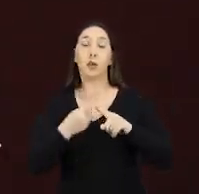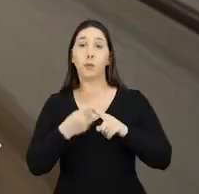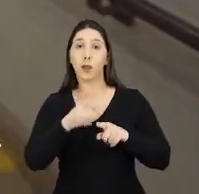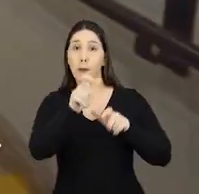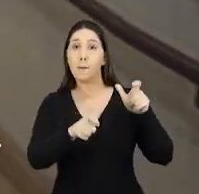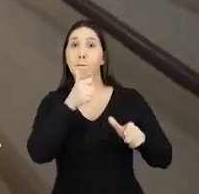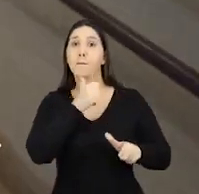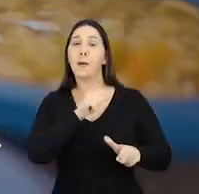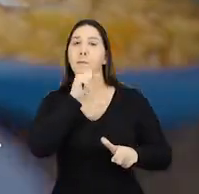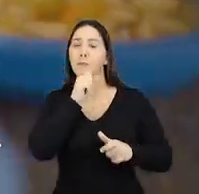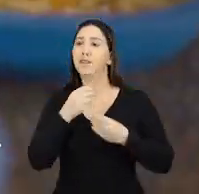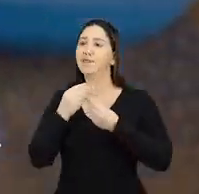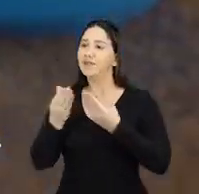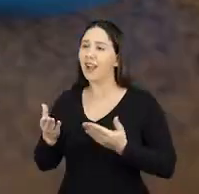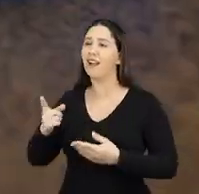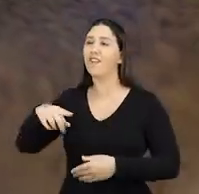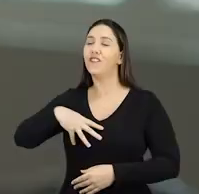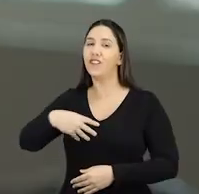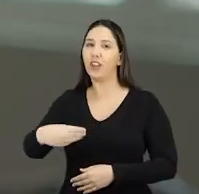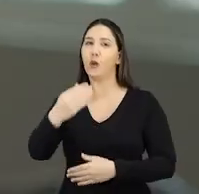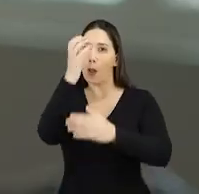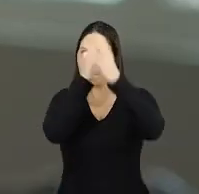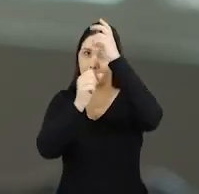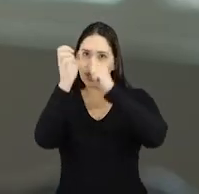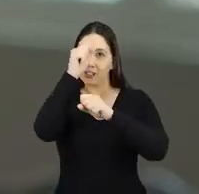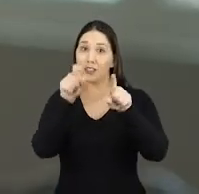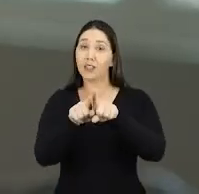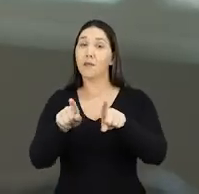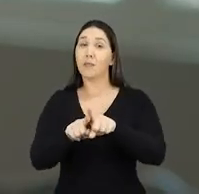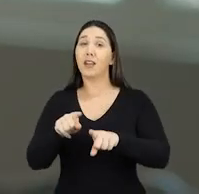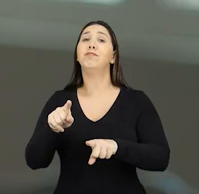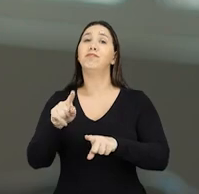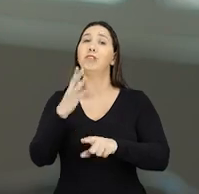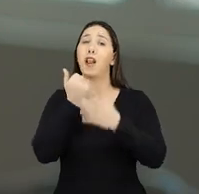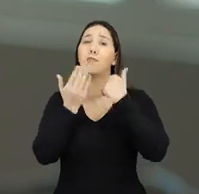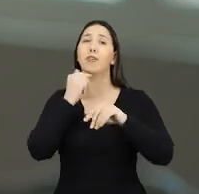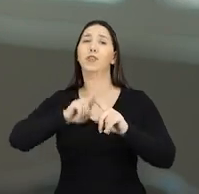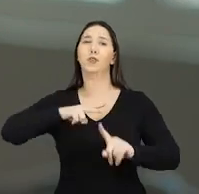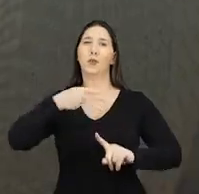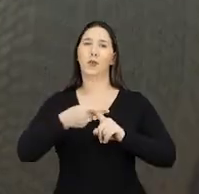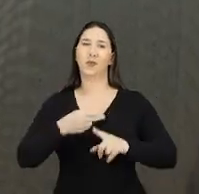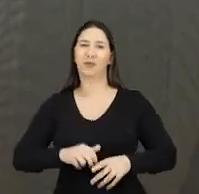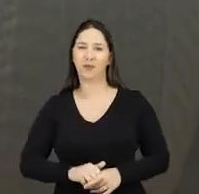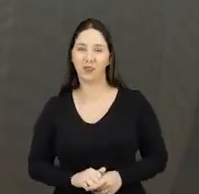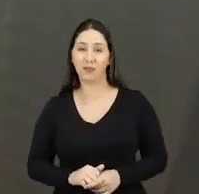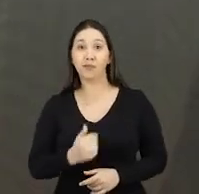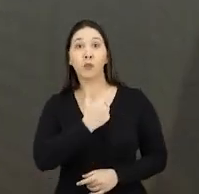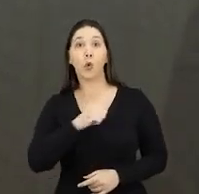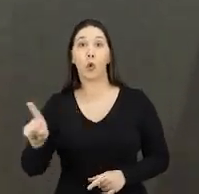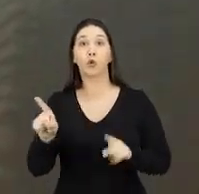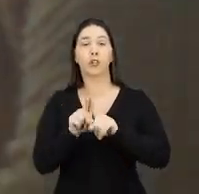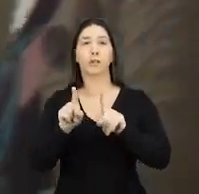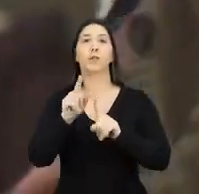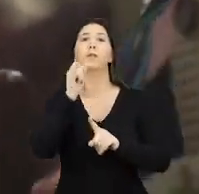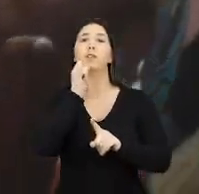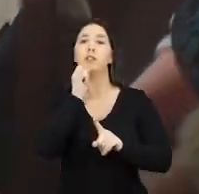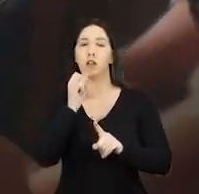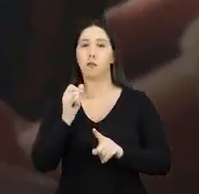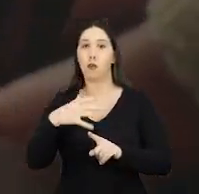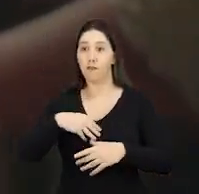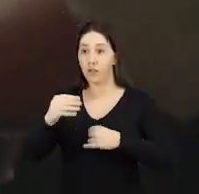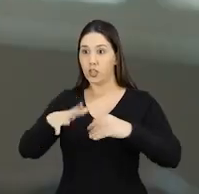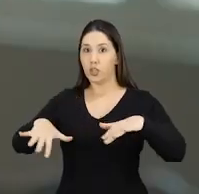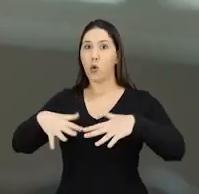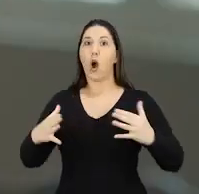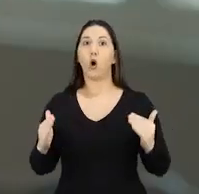aprendem e se alimentam em dobro na escola. E uma outra ação importante são para as mães e as famílias que têm crianças do espectro autista.